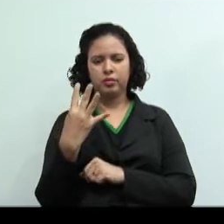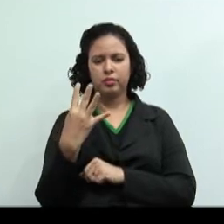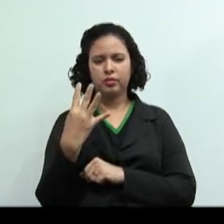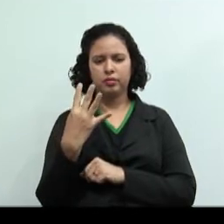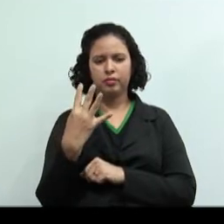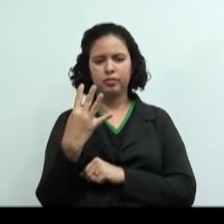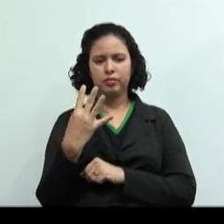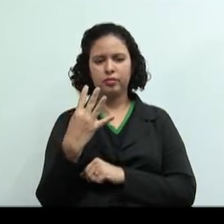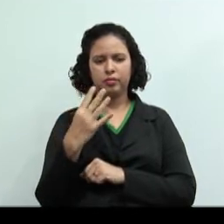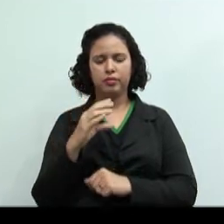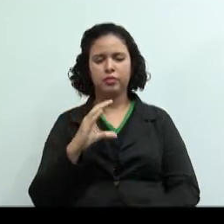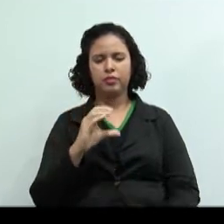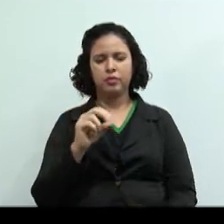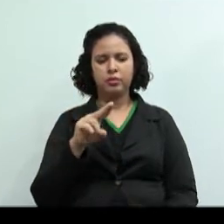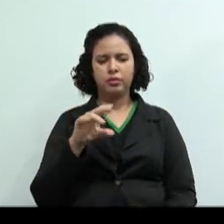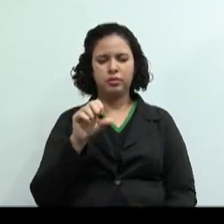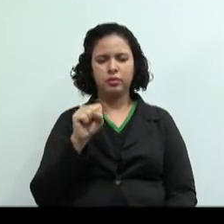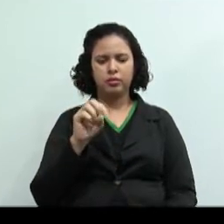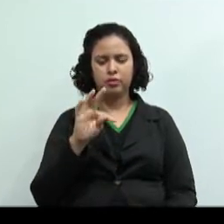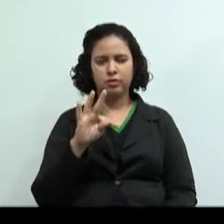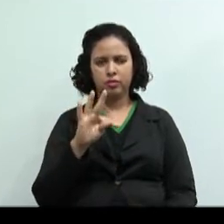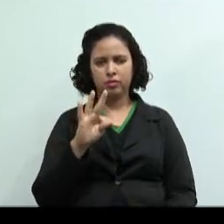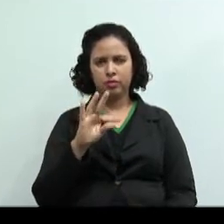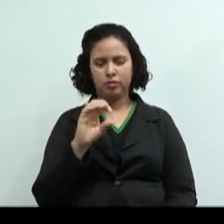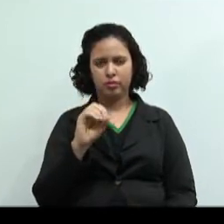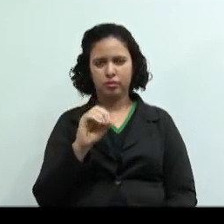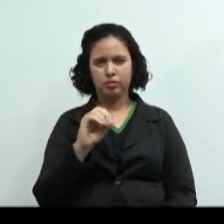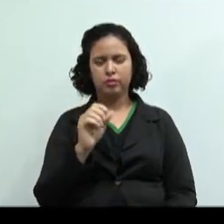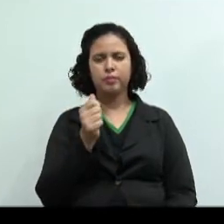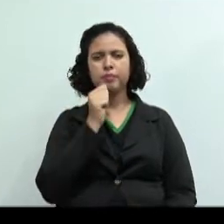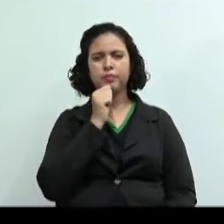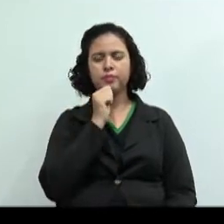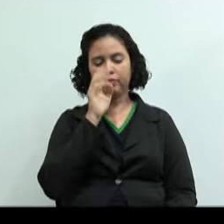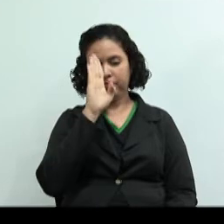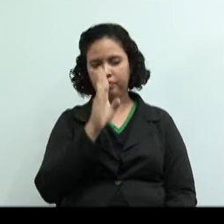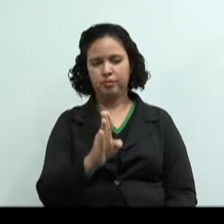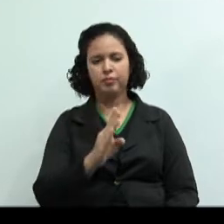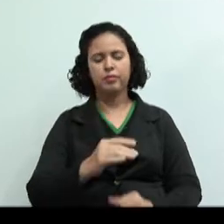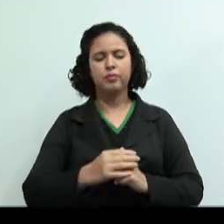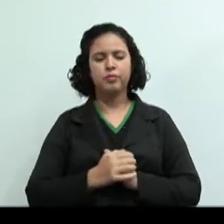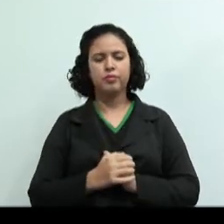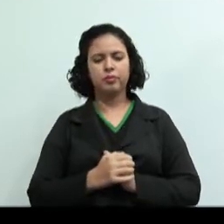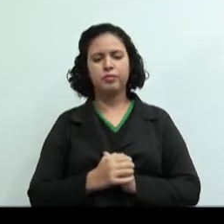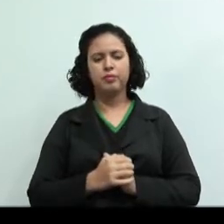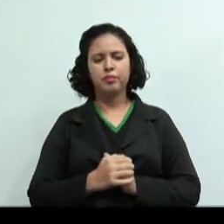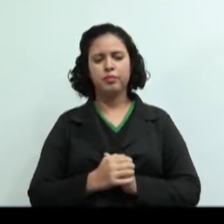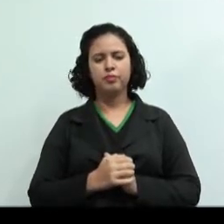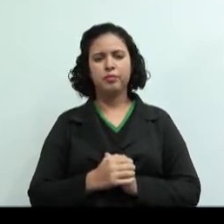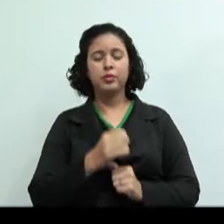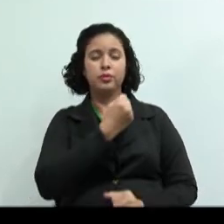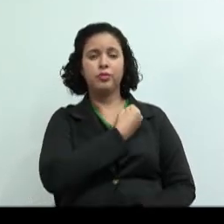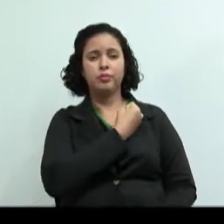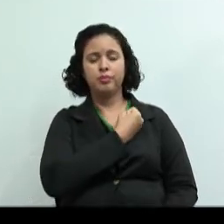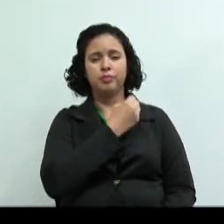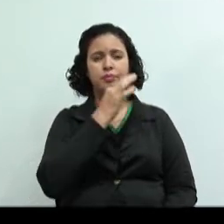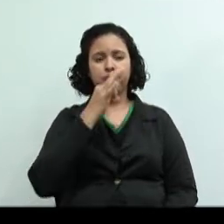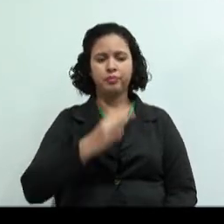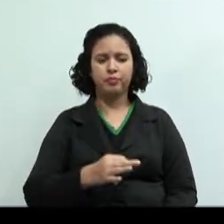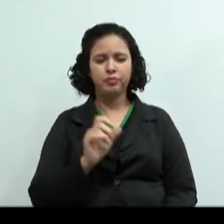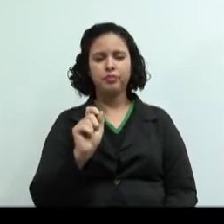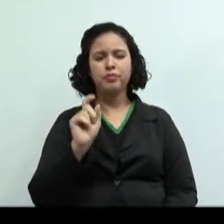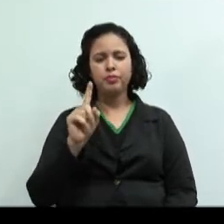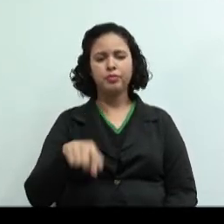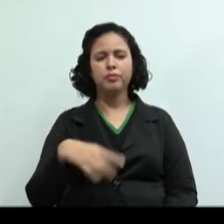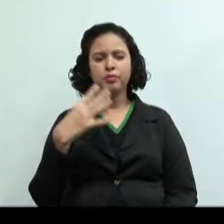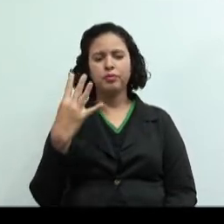custo indireto. Custeio indireto. Qual a assertiva correta, professora Priscila? Custo indireto, é o 4.